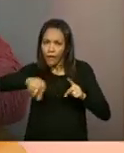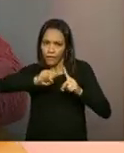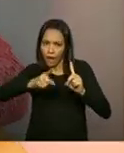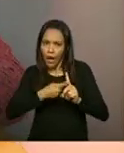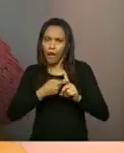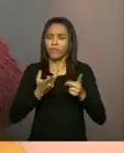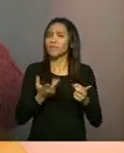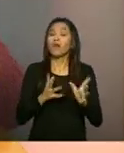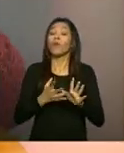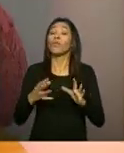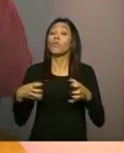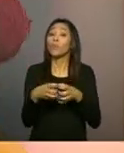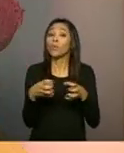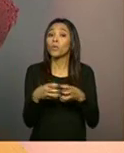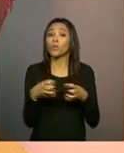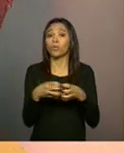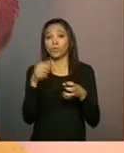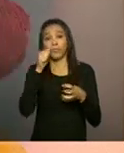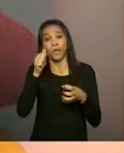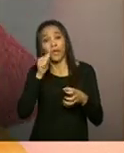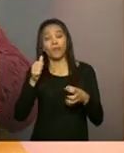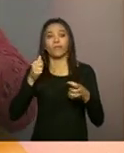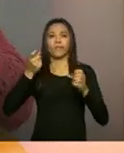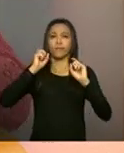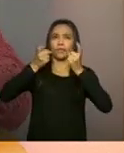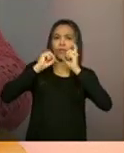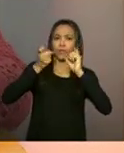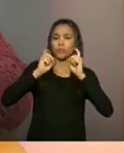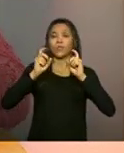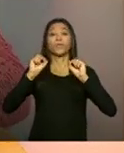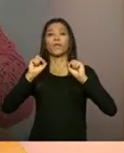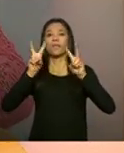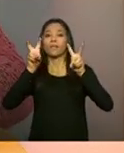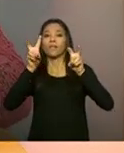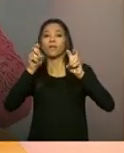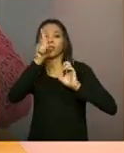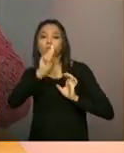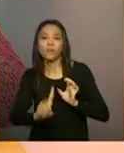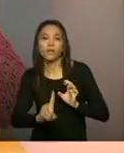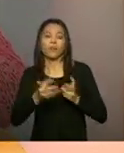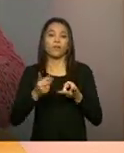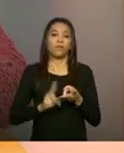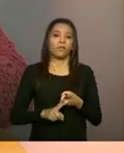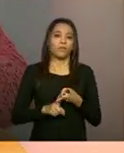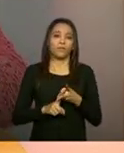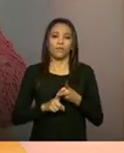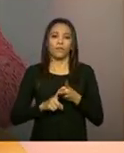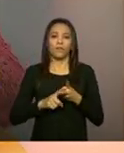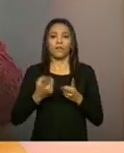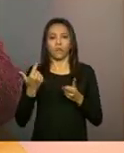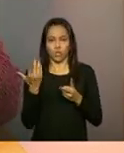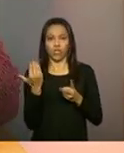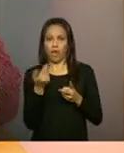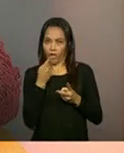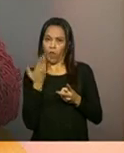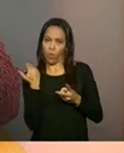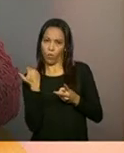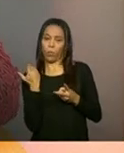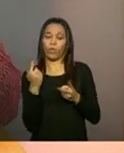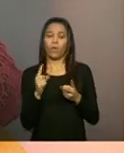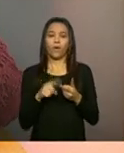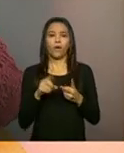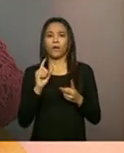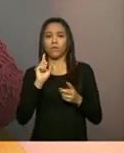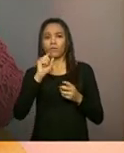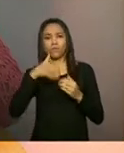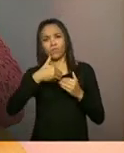discutir seus direitos no âmbito, né? Fazer uma oficina que vai discutir isso ao longo, como a gente já falou no outro bloco, ao longo de um